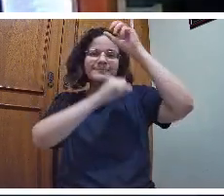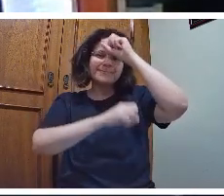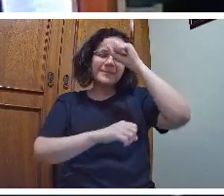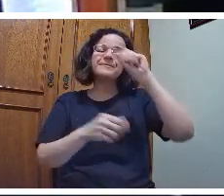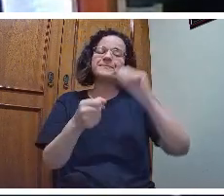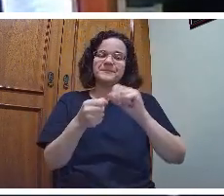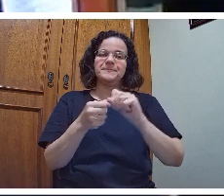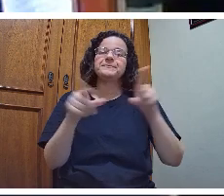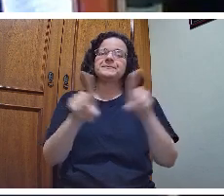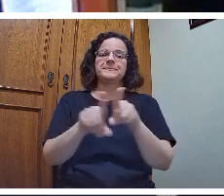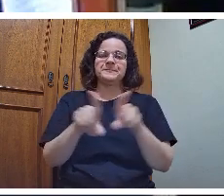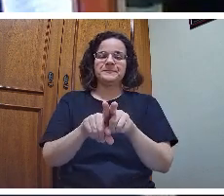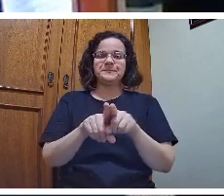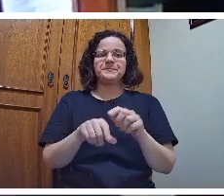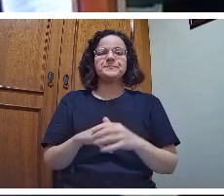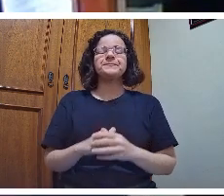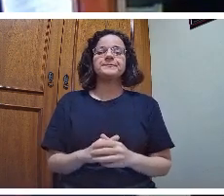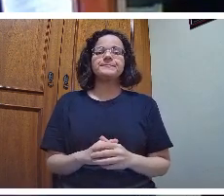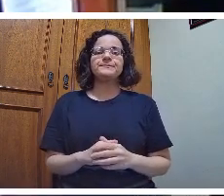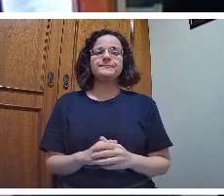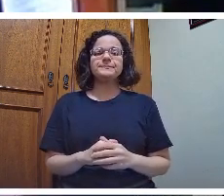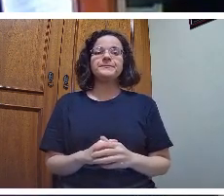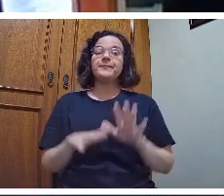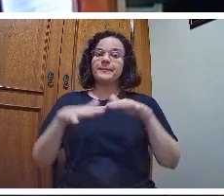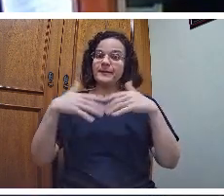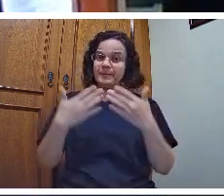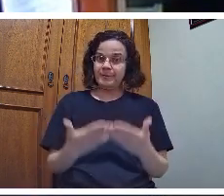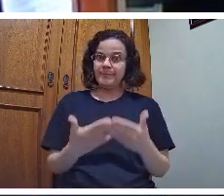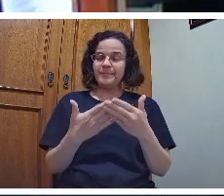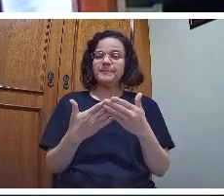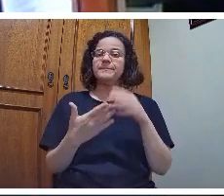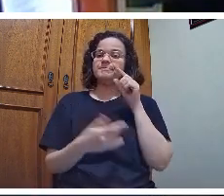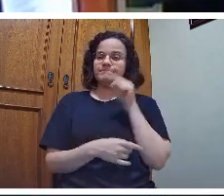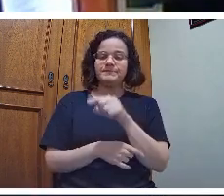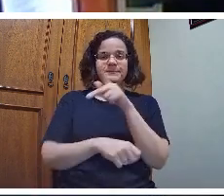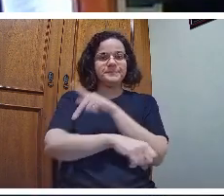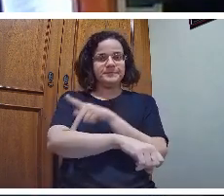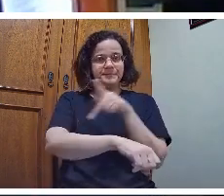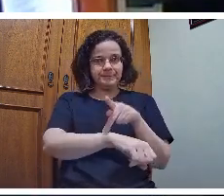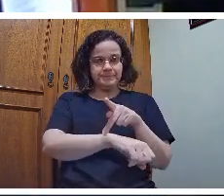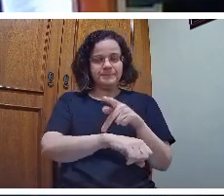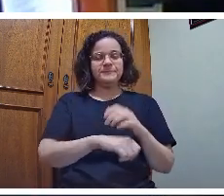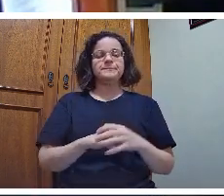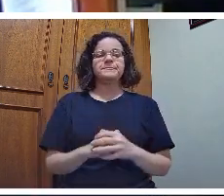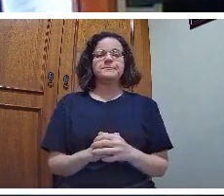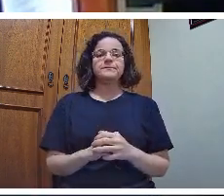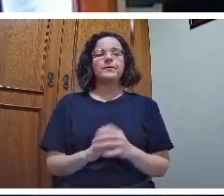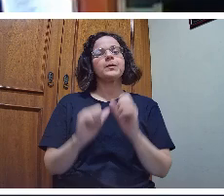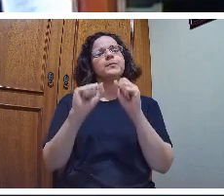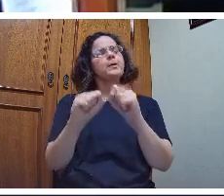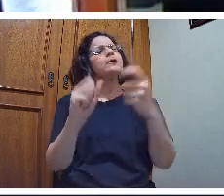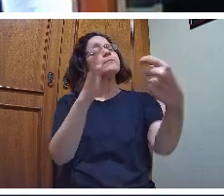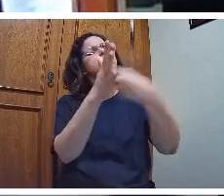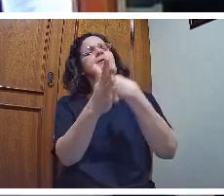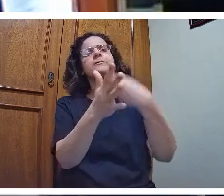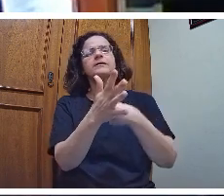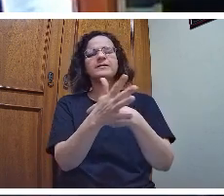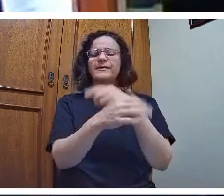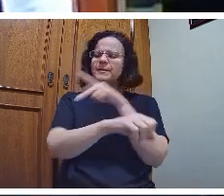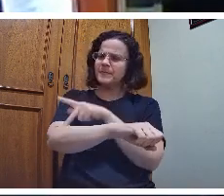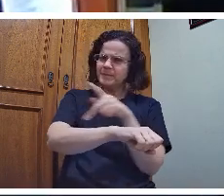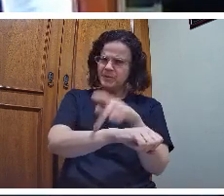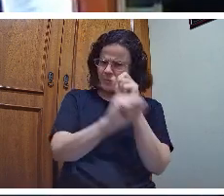e fazendo. Esta pedagogia, poderiam perguntar, mas